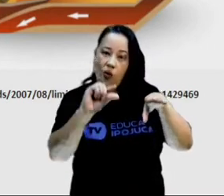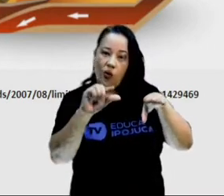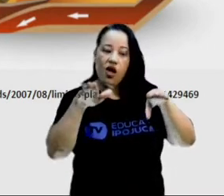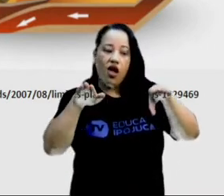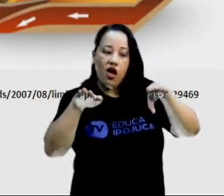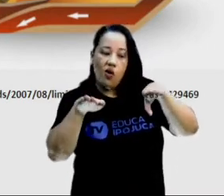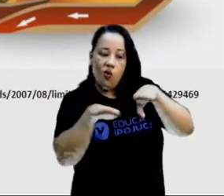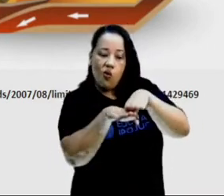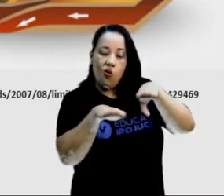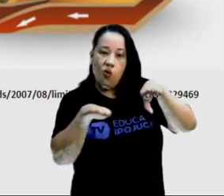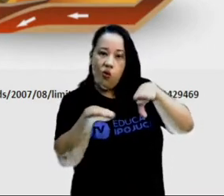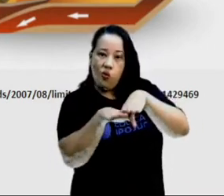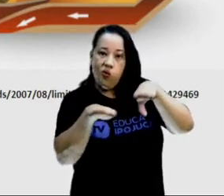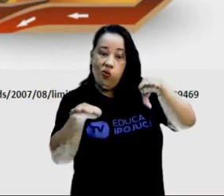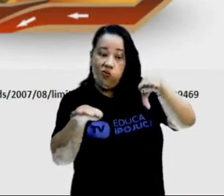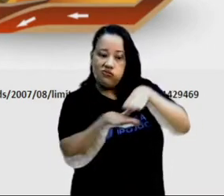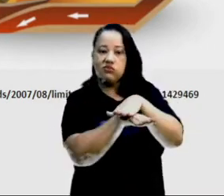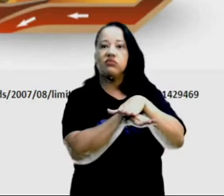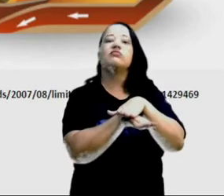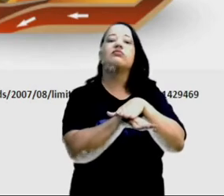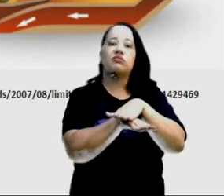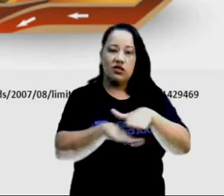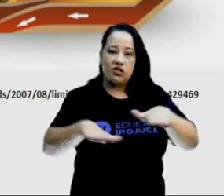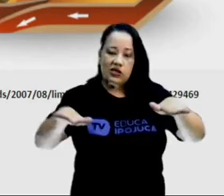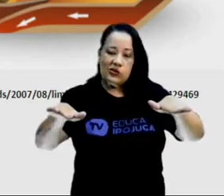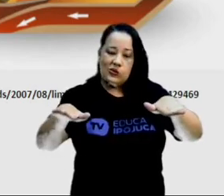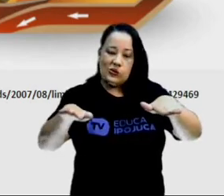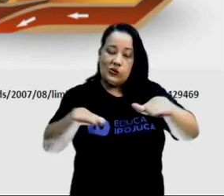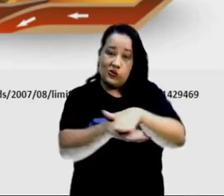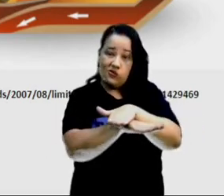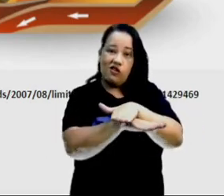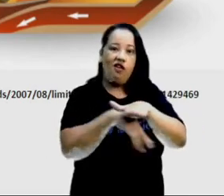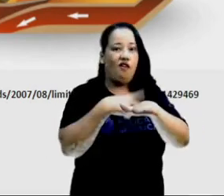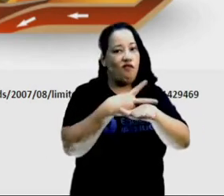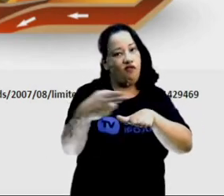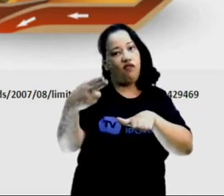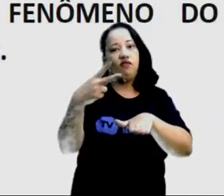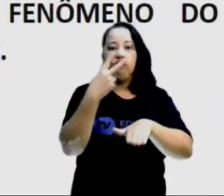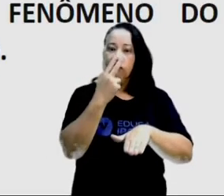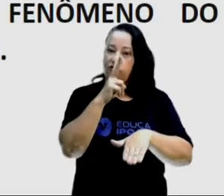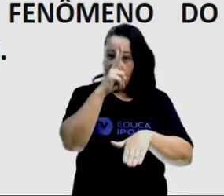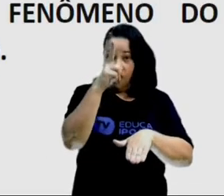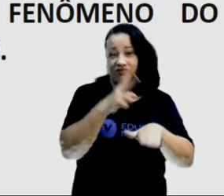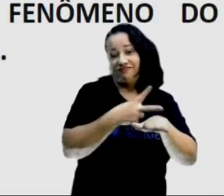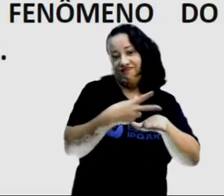por baixo da placa mais densa. O mais forte vem sendo o mais fraco, certo?